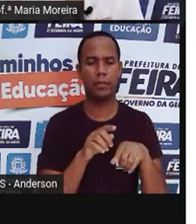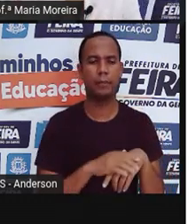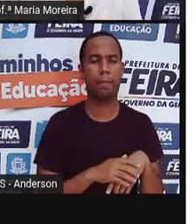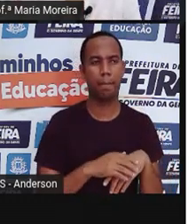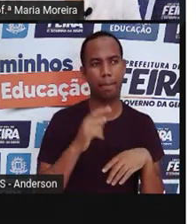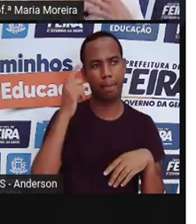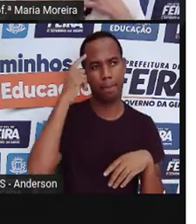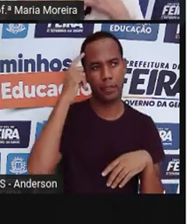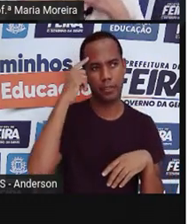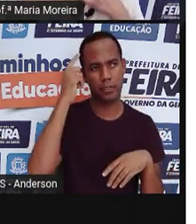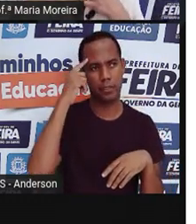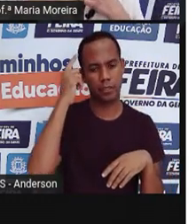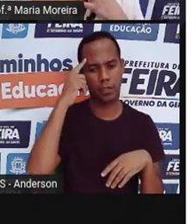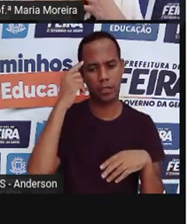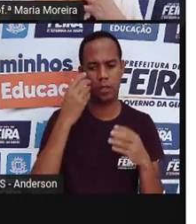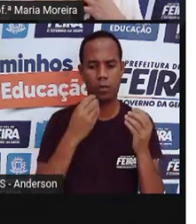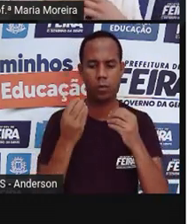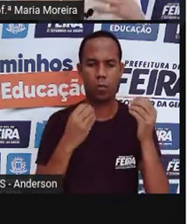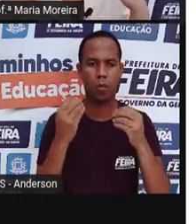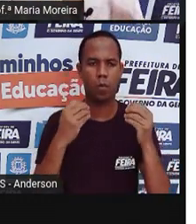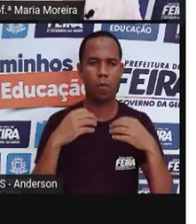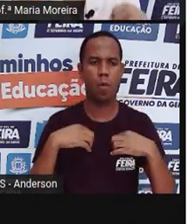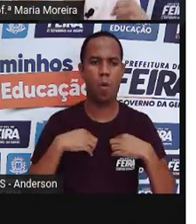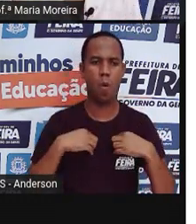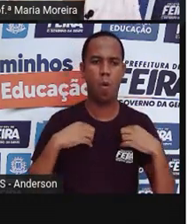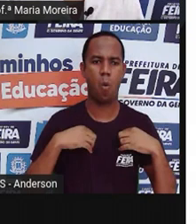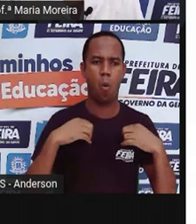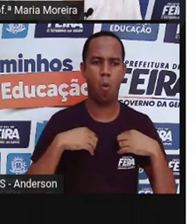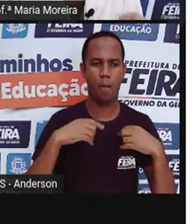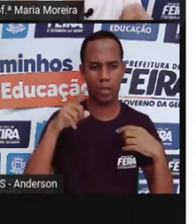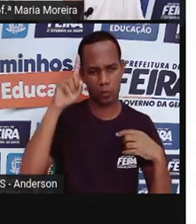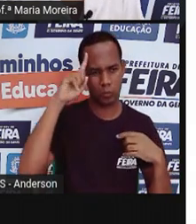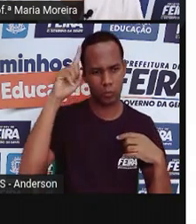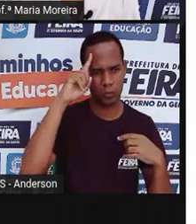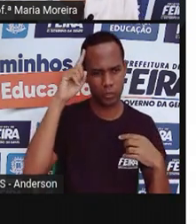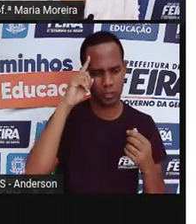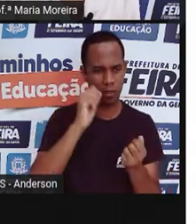é um tecido, né, vamos imaginar a sua roupa, você fica lavando todo dia,